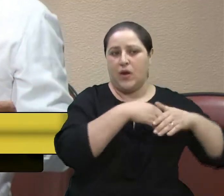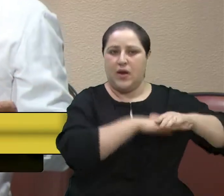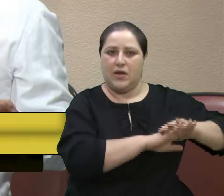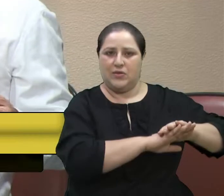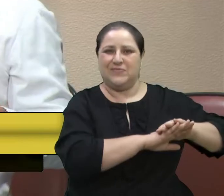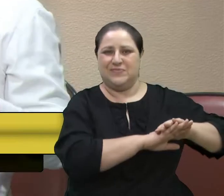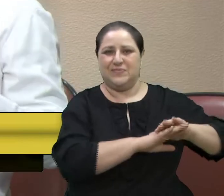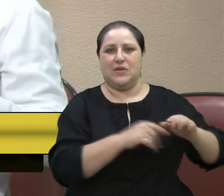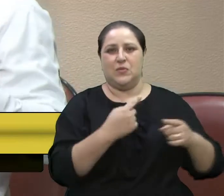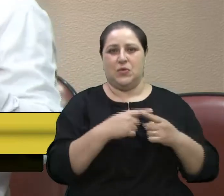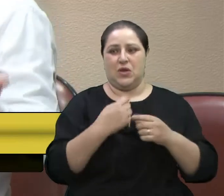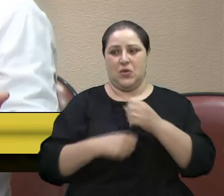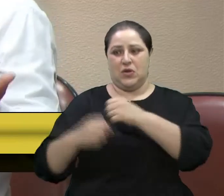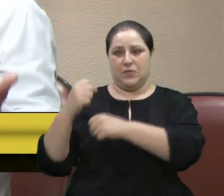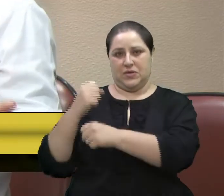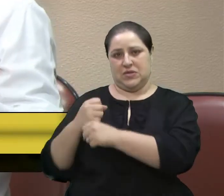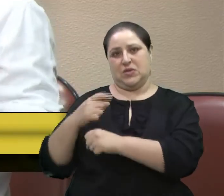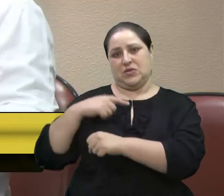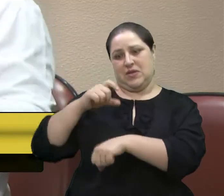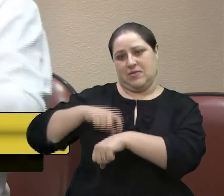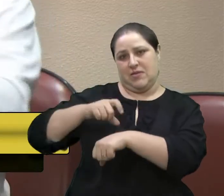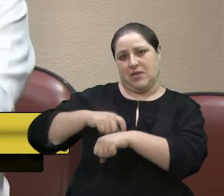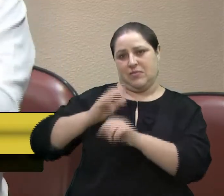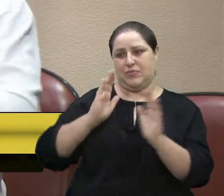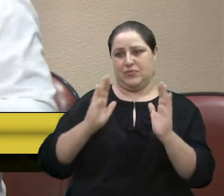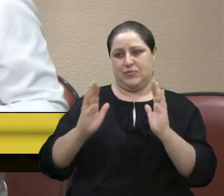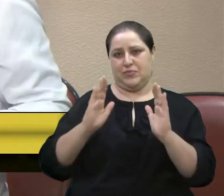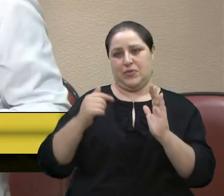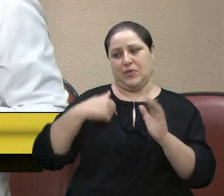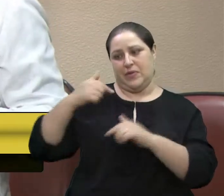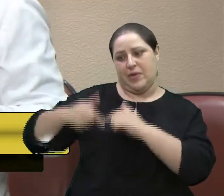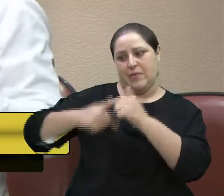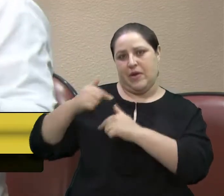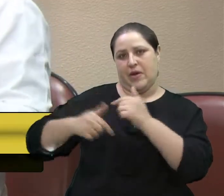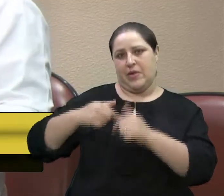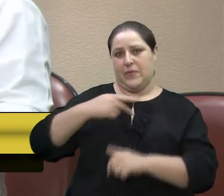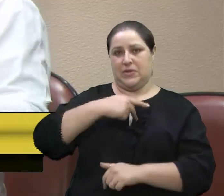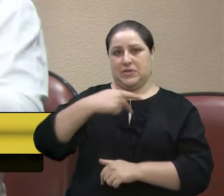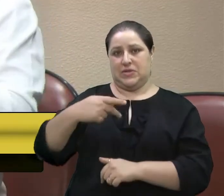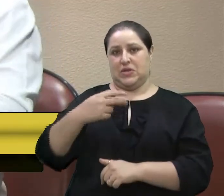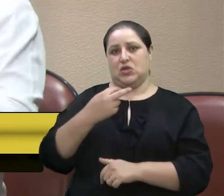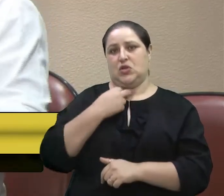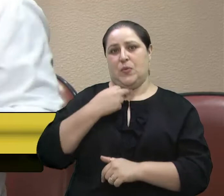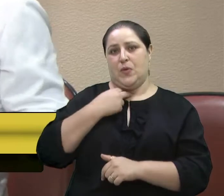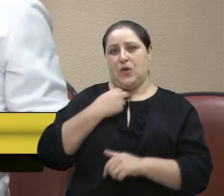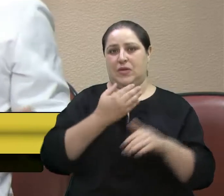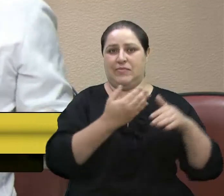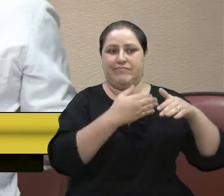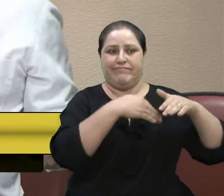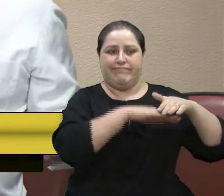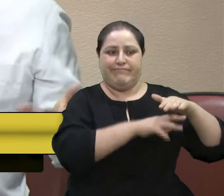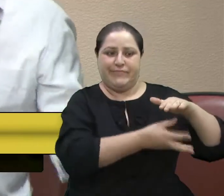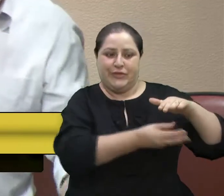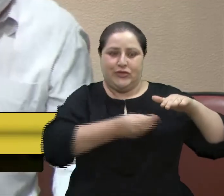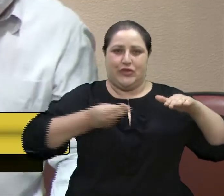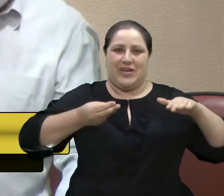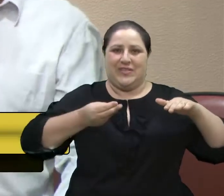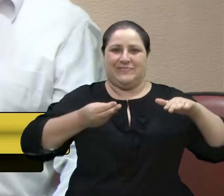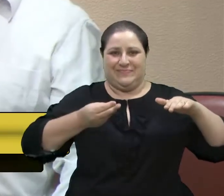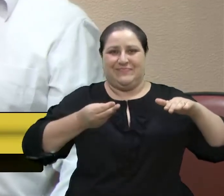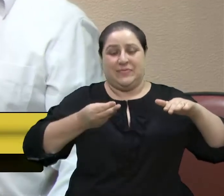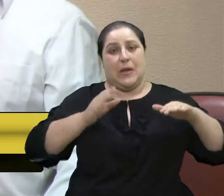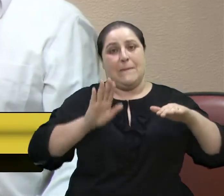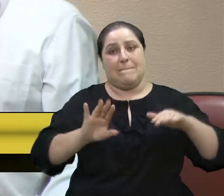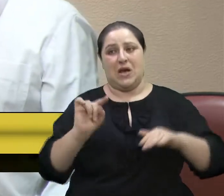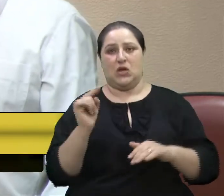tinha o tempo hábil, e eu, como presidente da casa, não poderia desarquivá-los. Porém, um